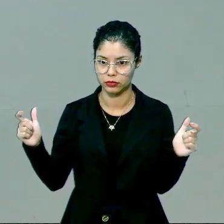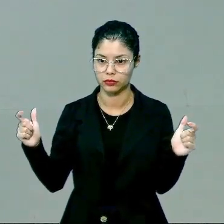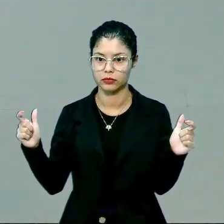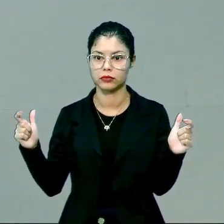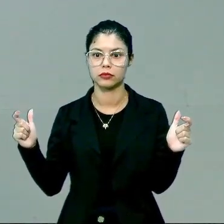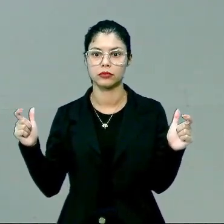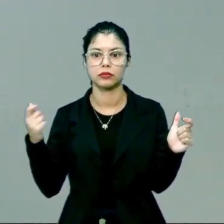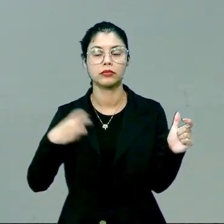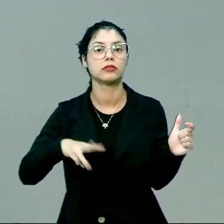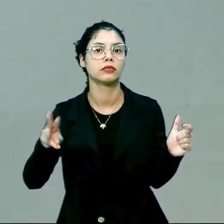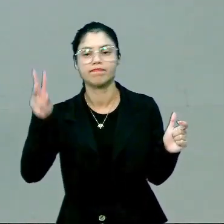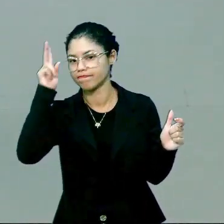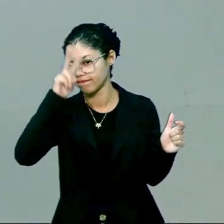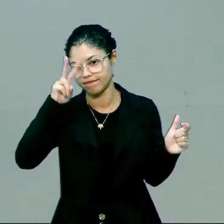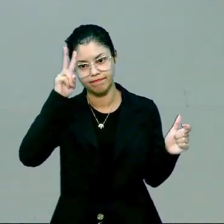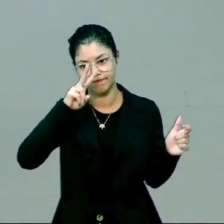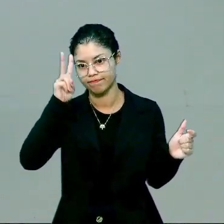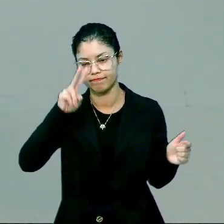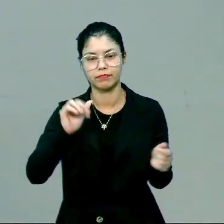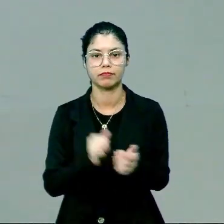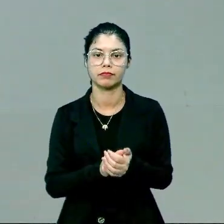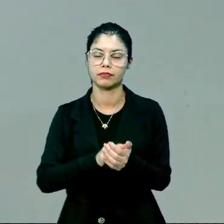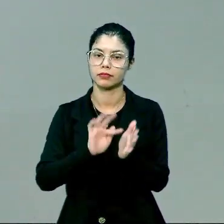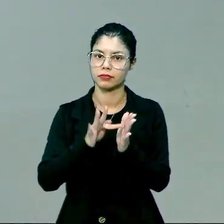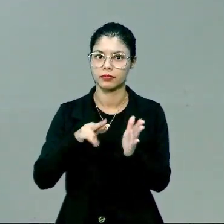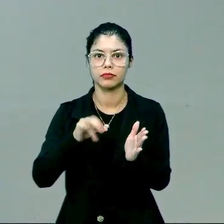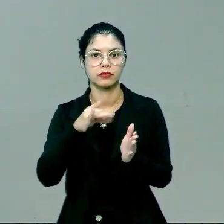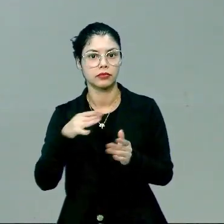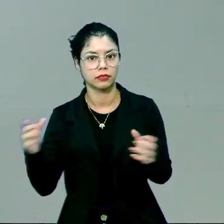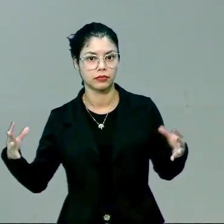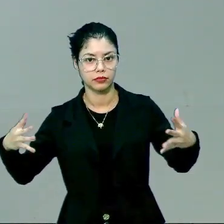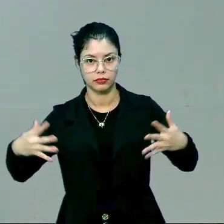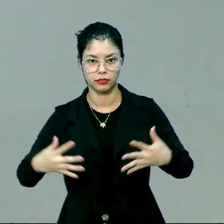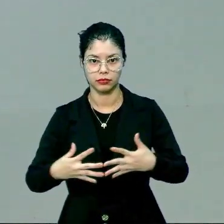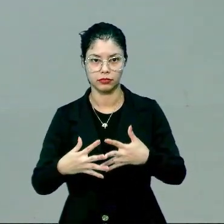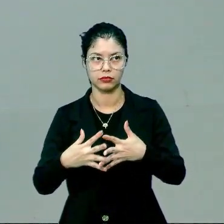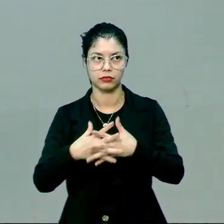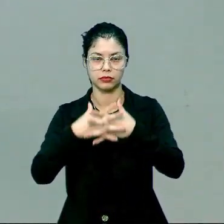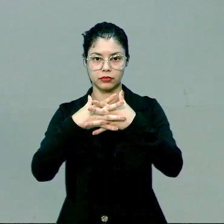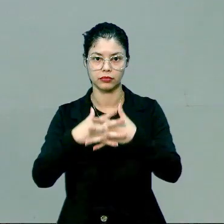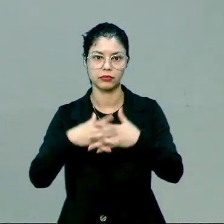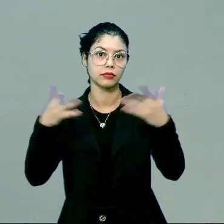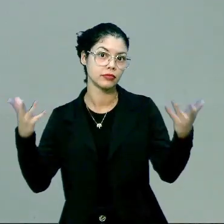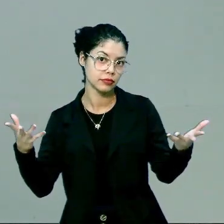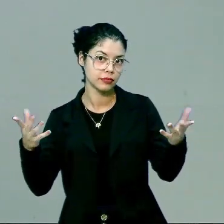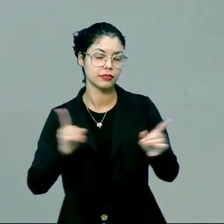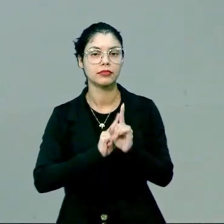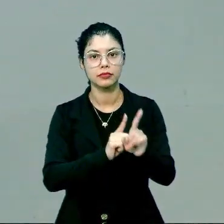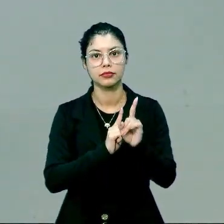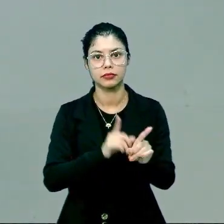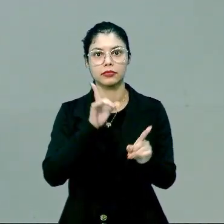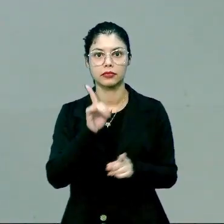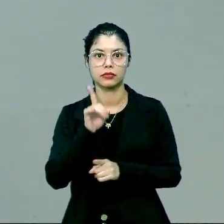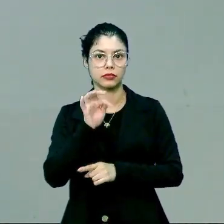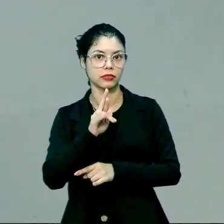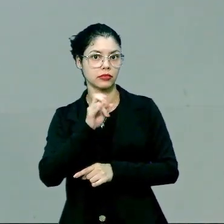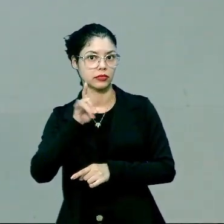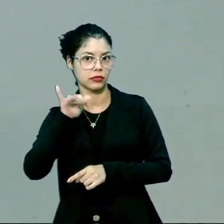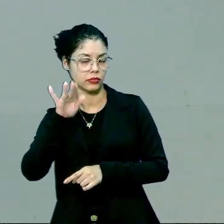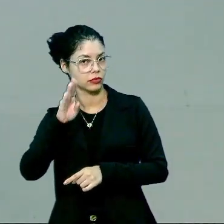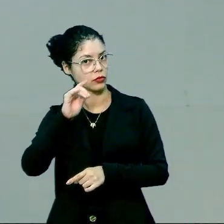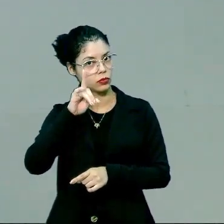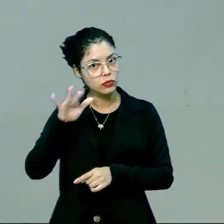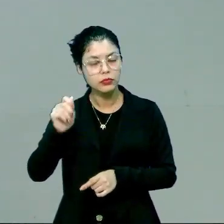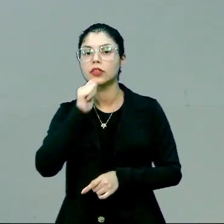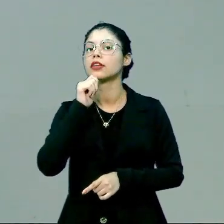Quem não lembra da fusão mais famosa da televisão brasileira, Dragon Ball Z, quem acompanha, ou quem já assistiu,